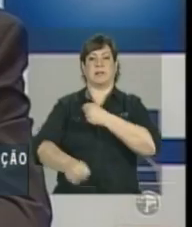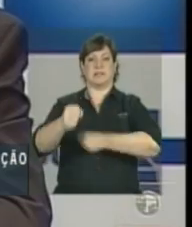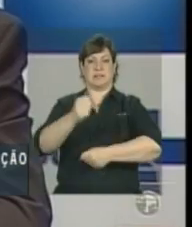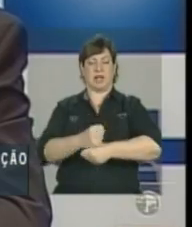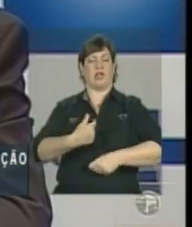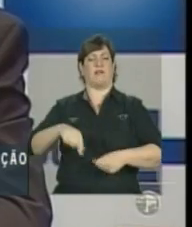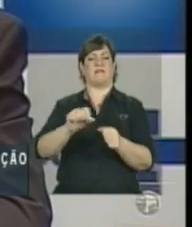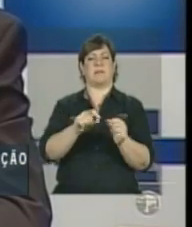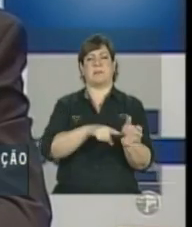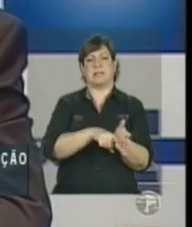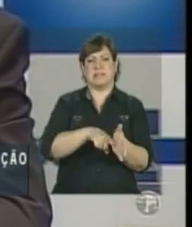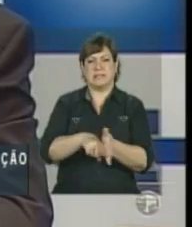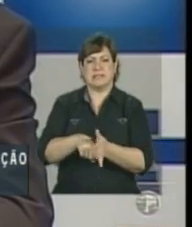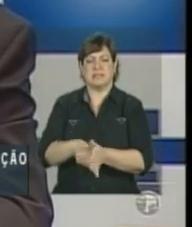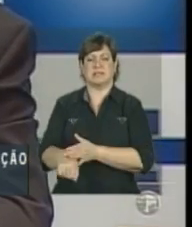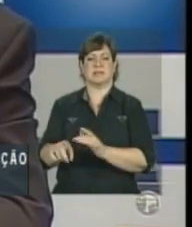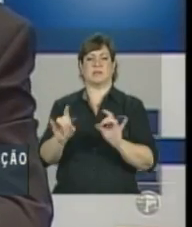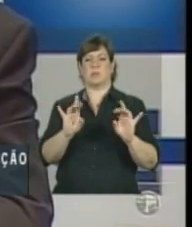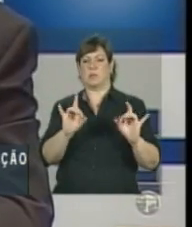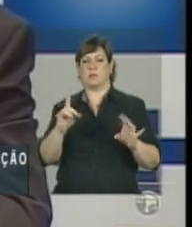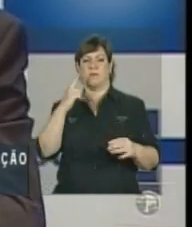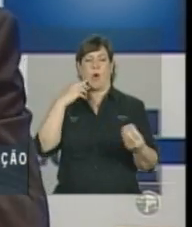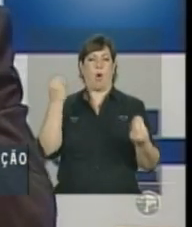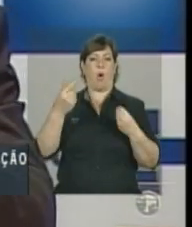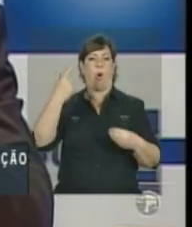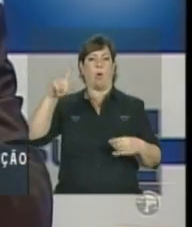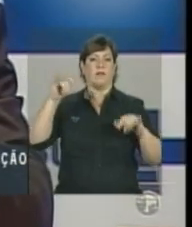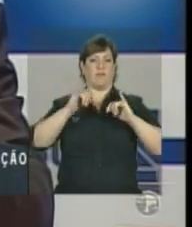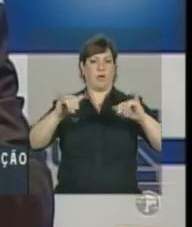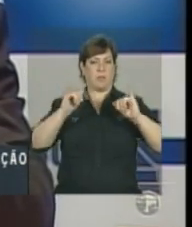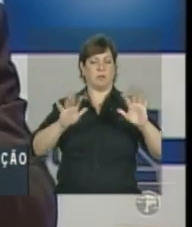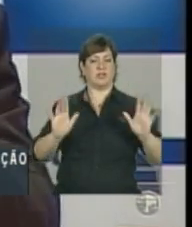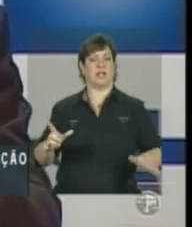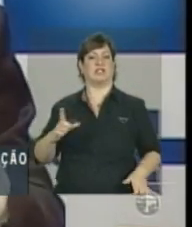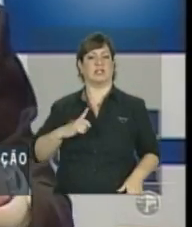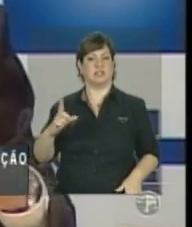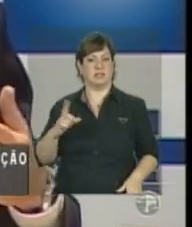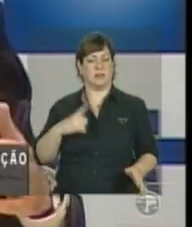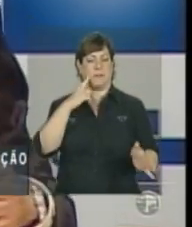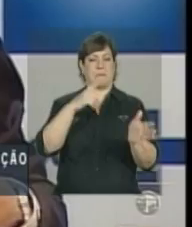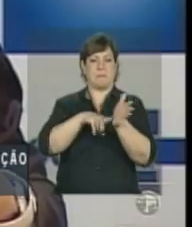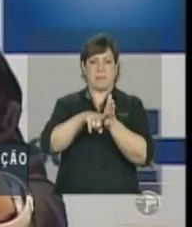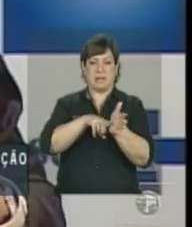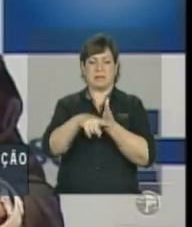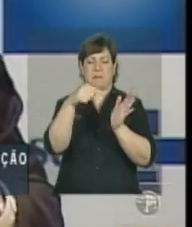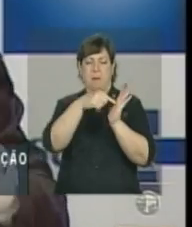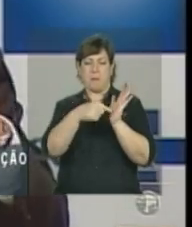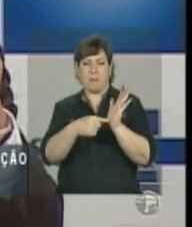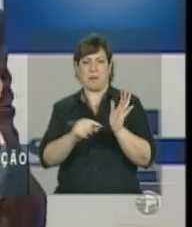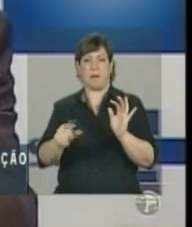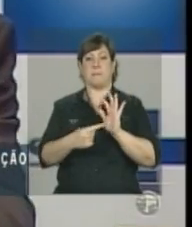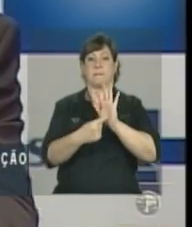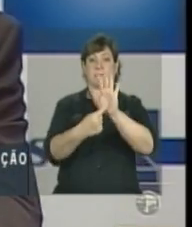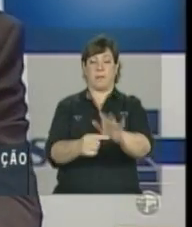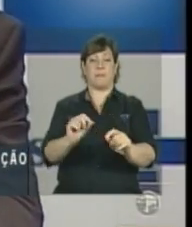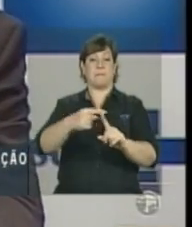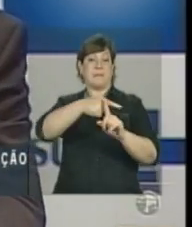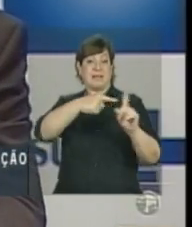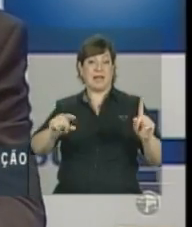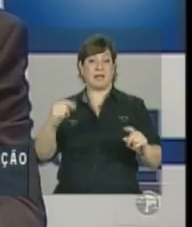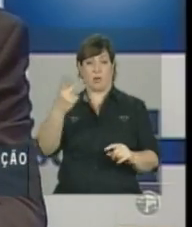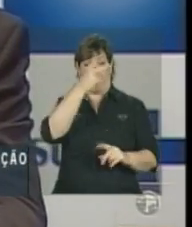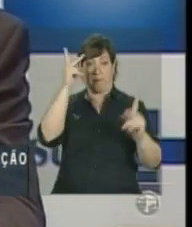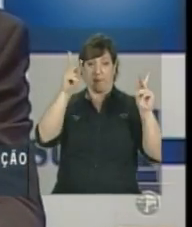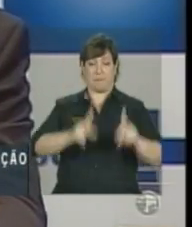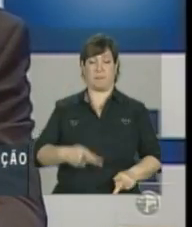nós fizemos pesquisas qualitativas, além de outros dados que já tinham de pesquisas pontuais, que mostravam que metade da população